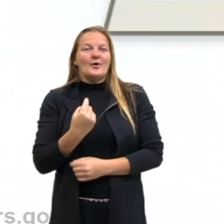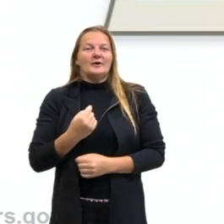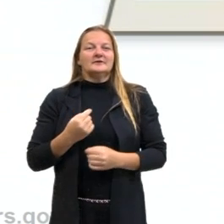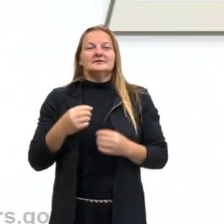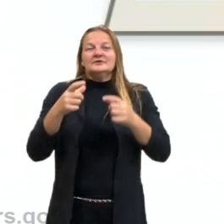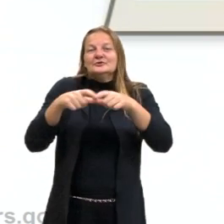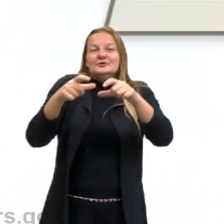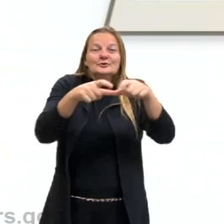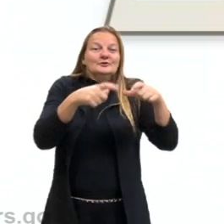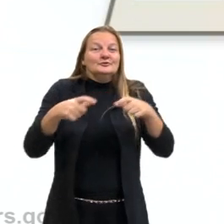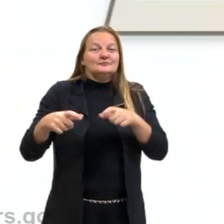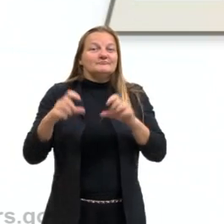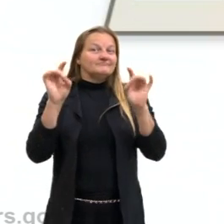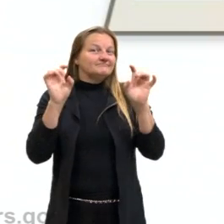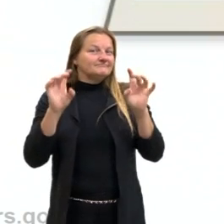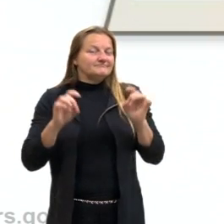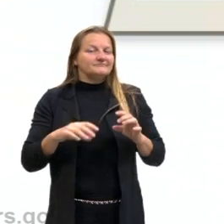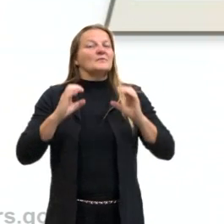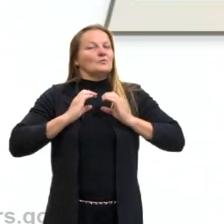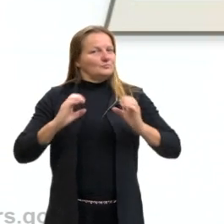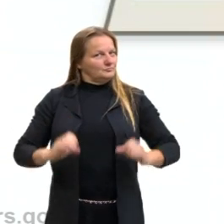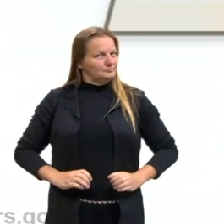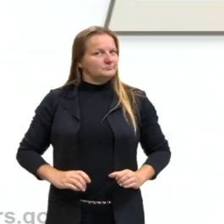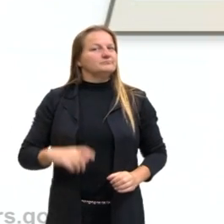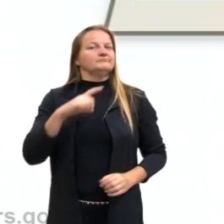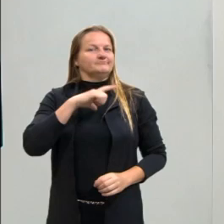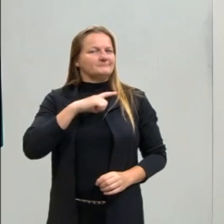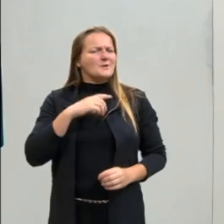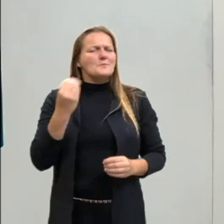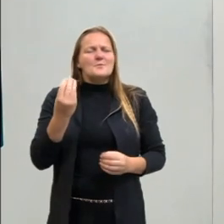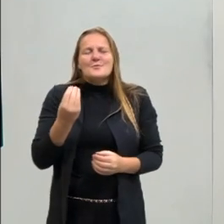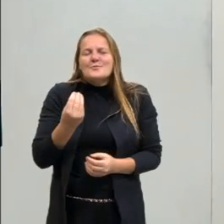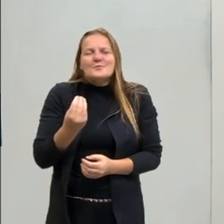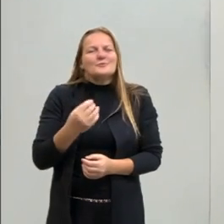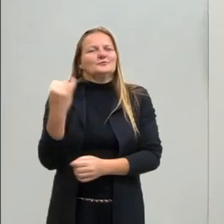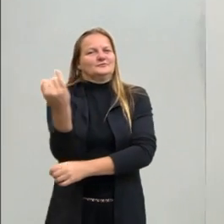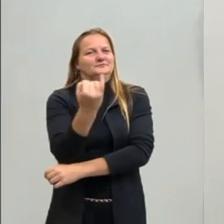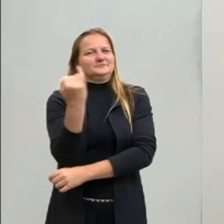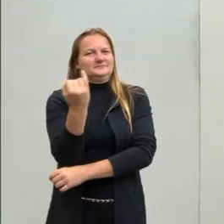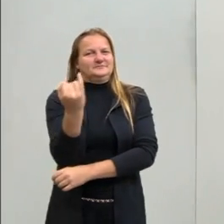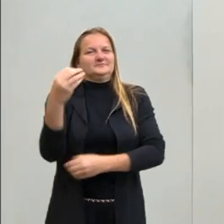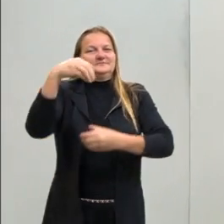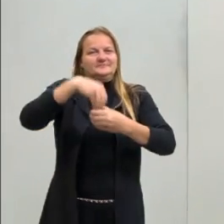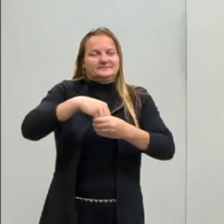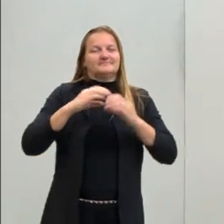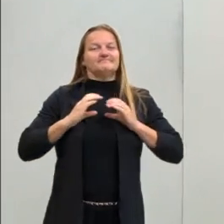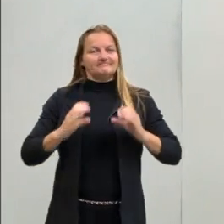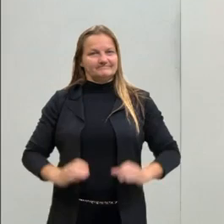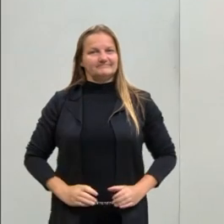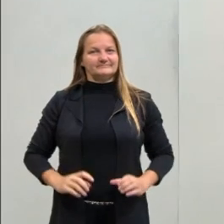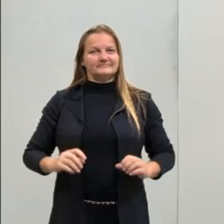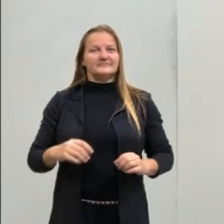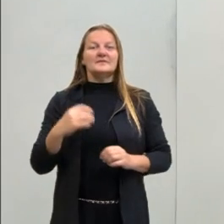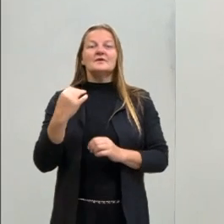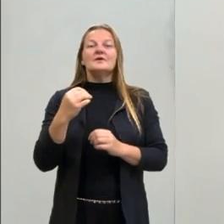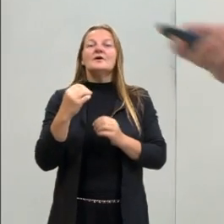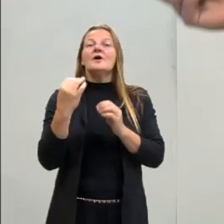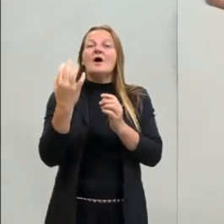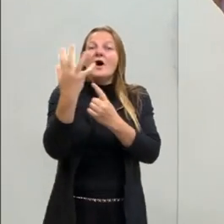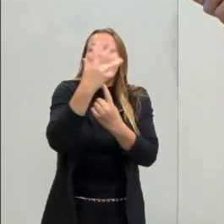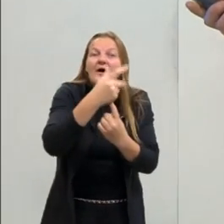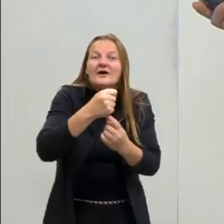determinado espaço. E este é um comportamento, gente, muito importante para a gente falar sobre a arte rupestre.